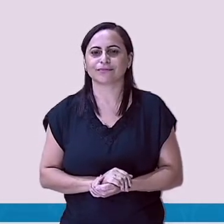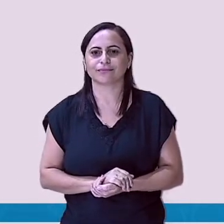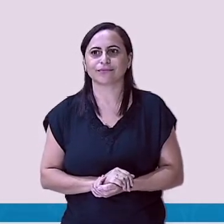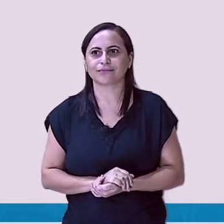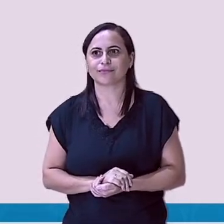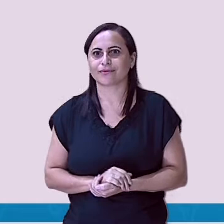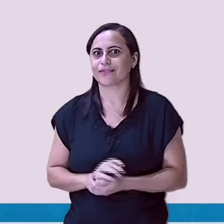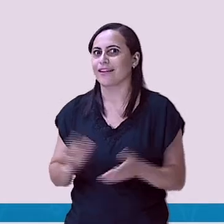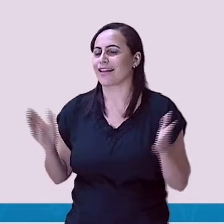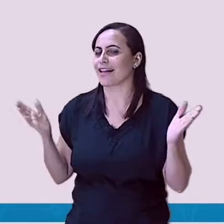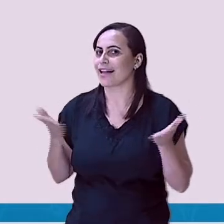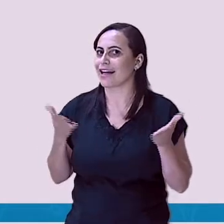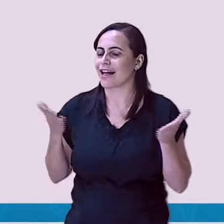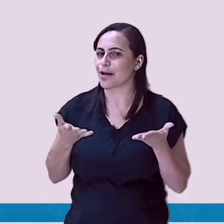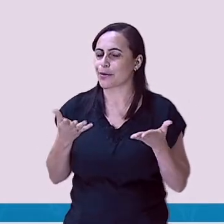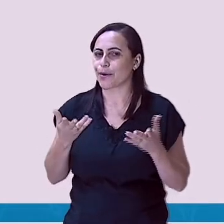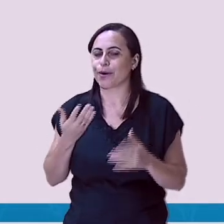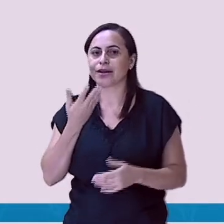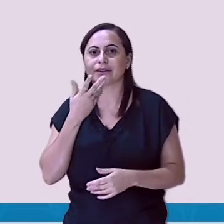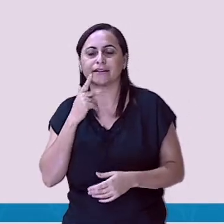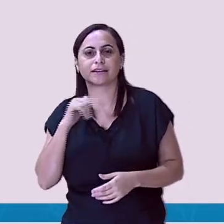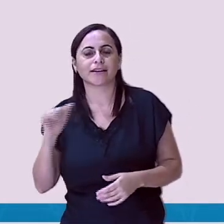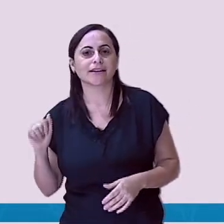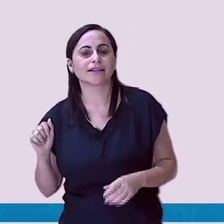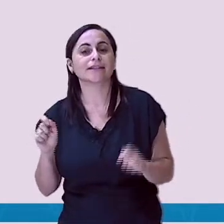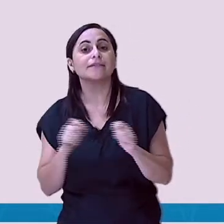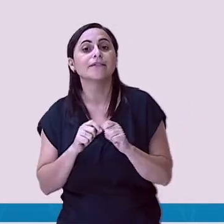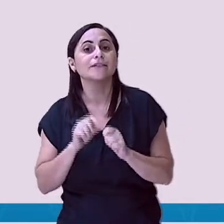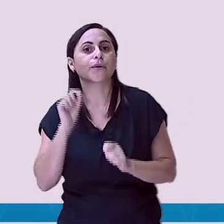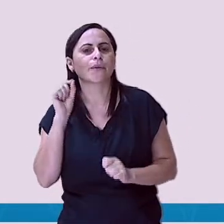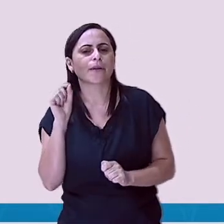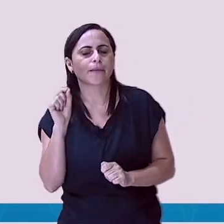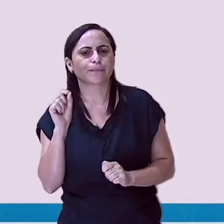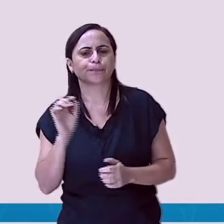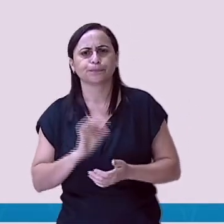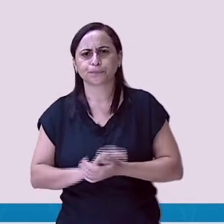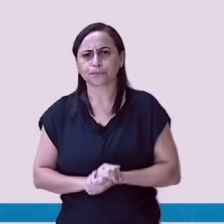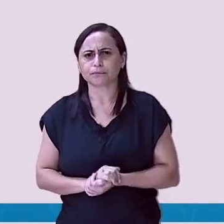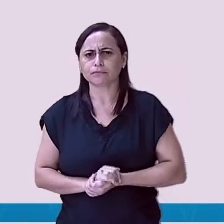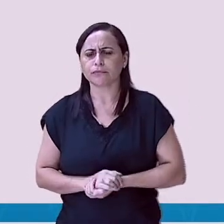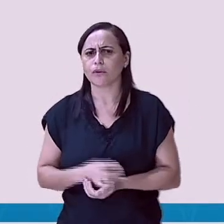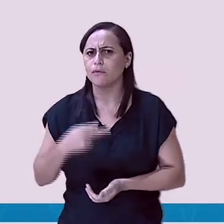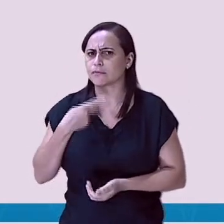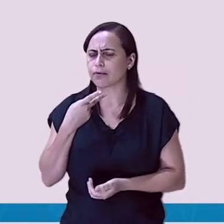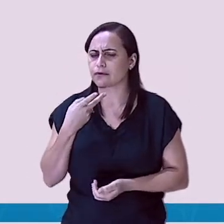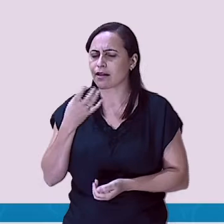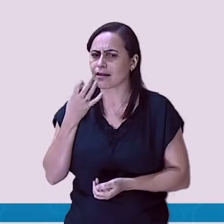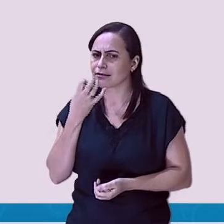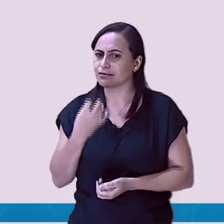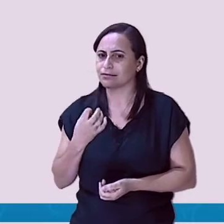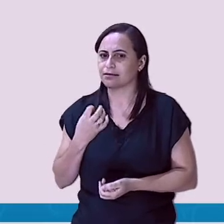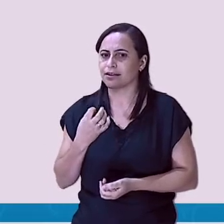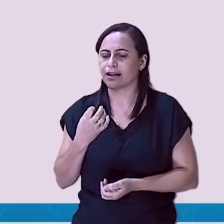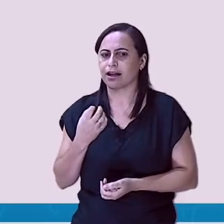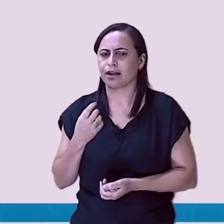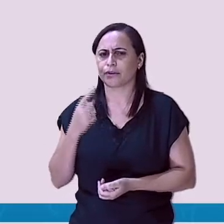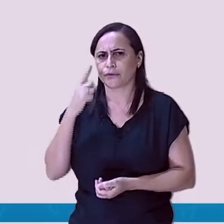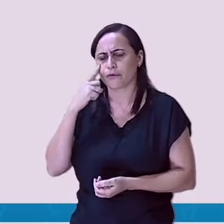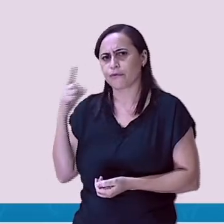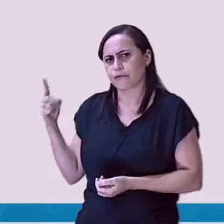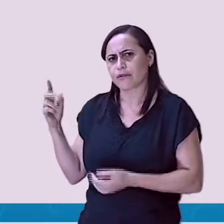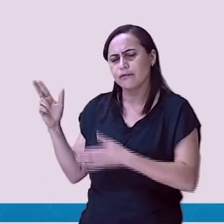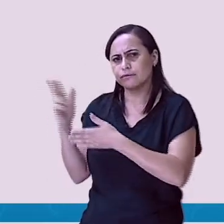Agora, crianças, vamos falar um pouquinho sério. Está vendo essas imagens?